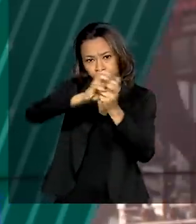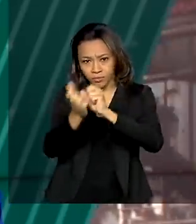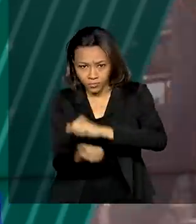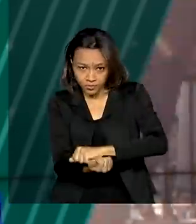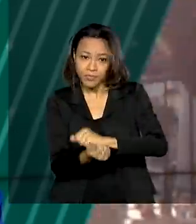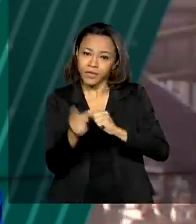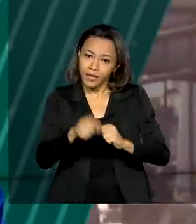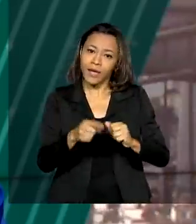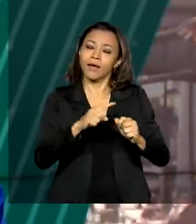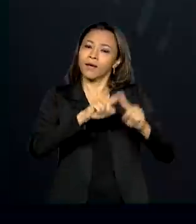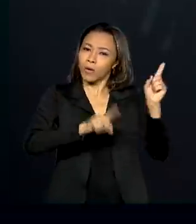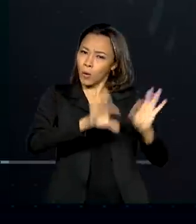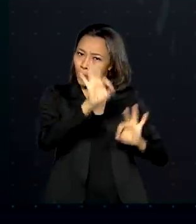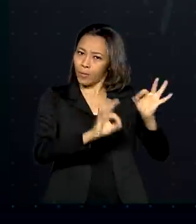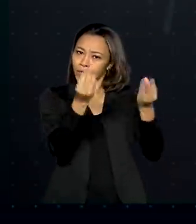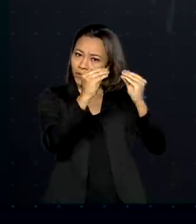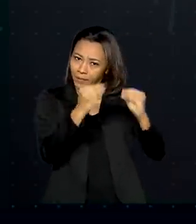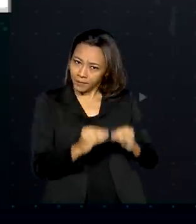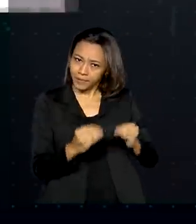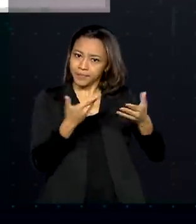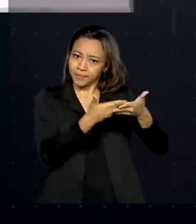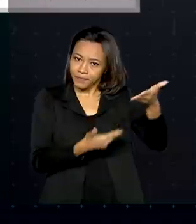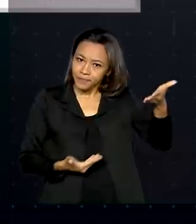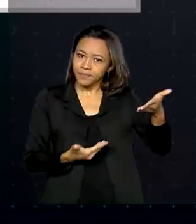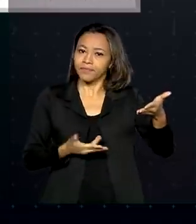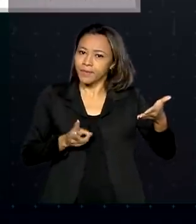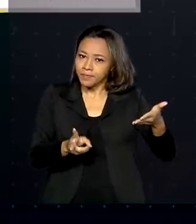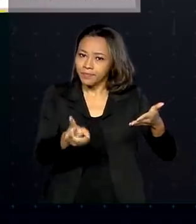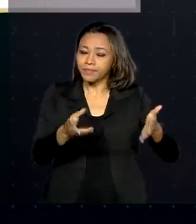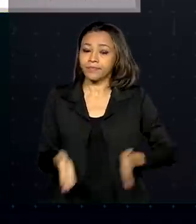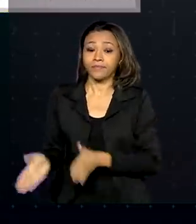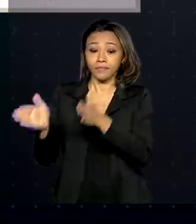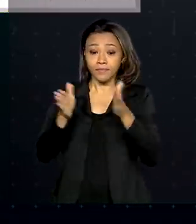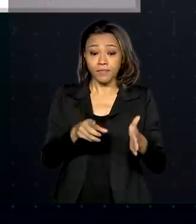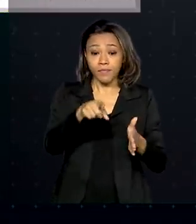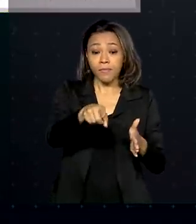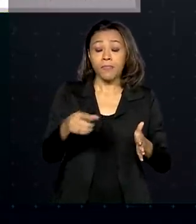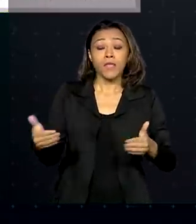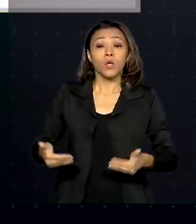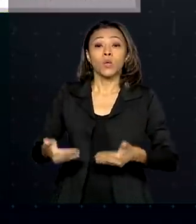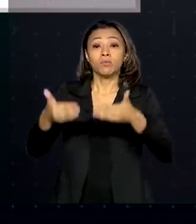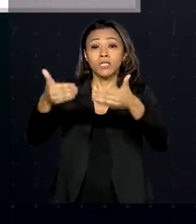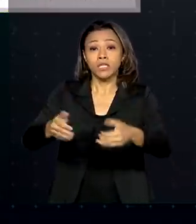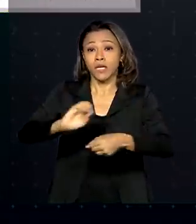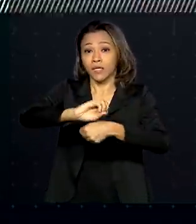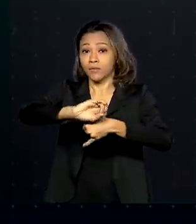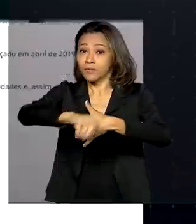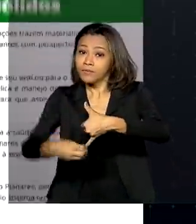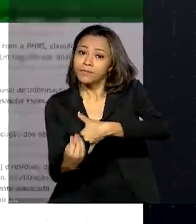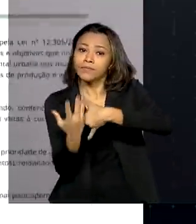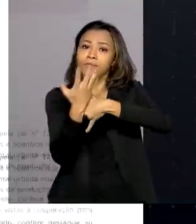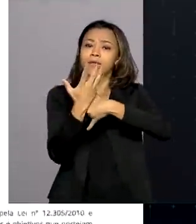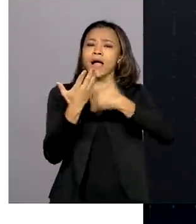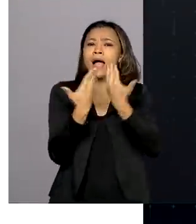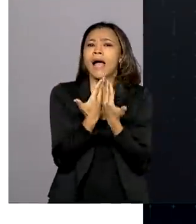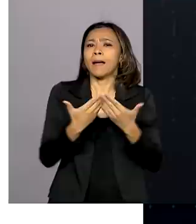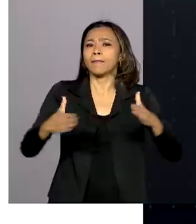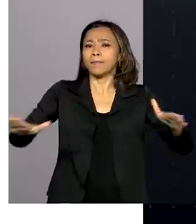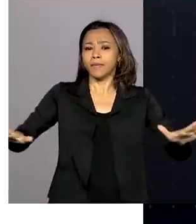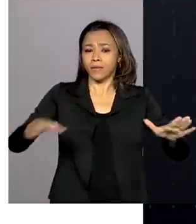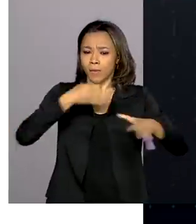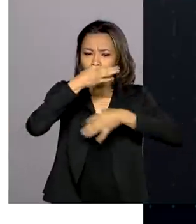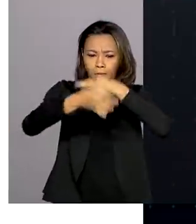Resíduos Sólidos. O Ministério do Meio Ambiente abriu uma consulta pública que está